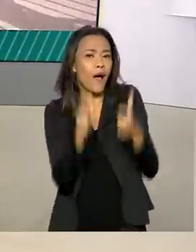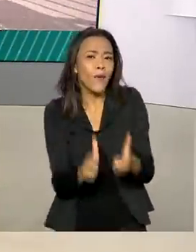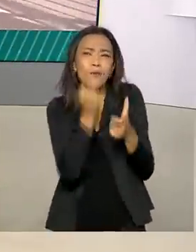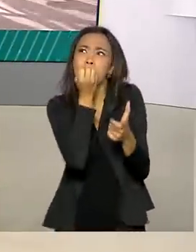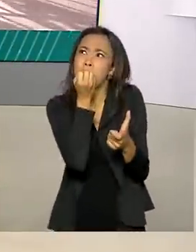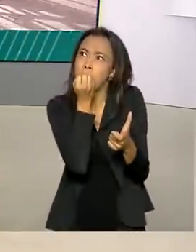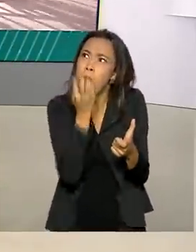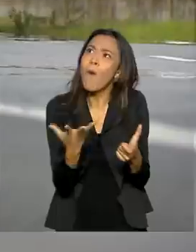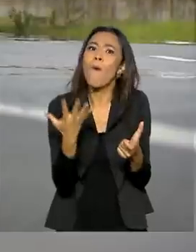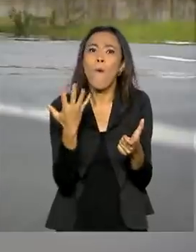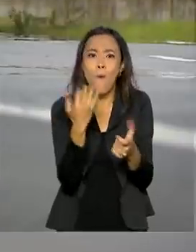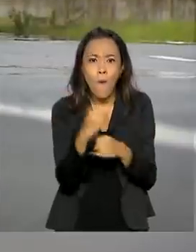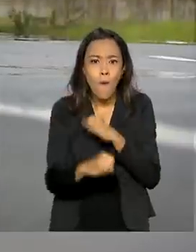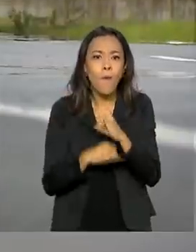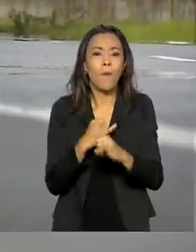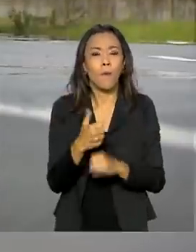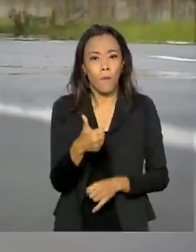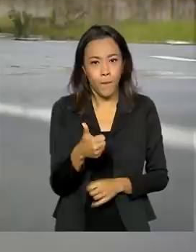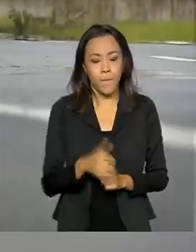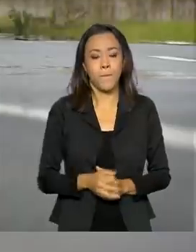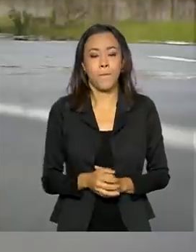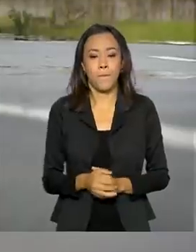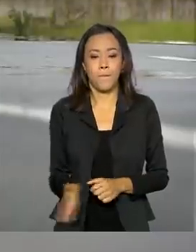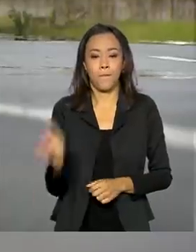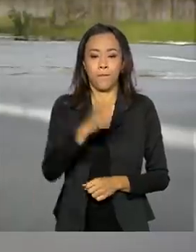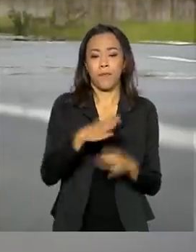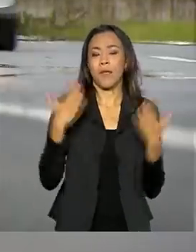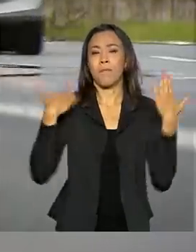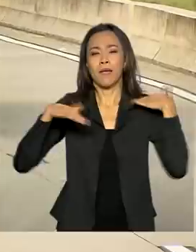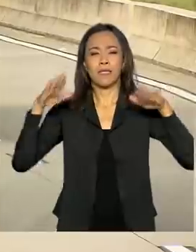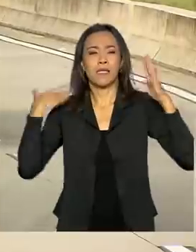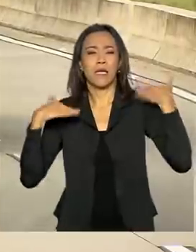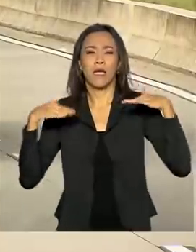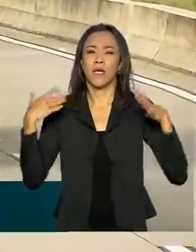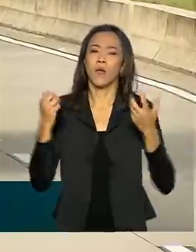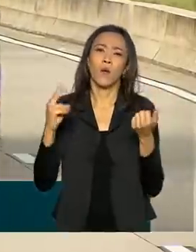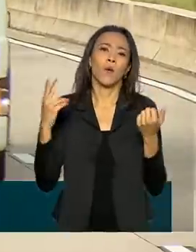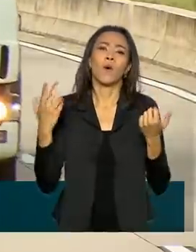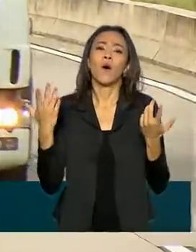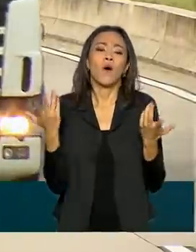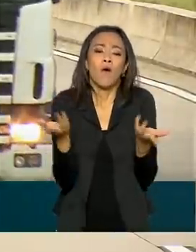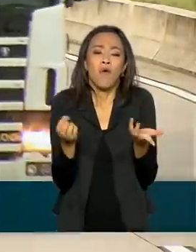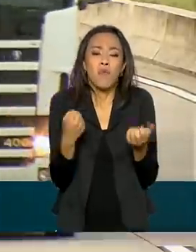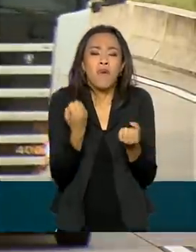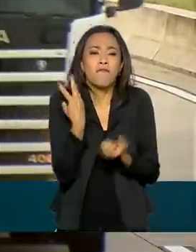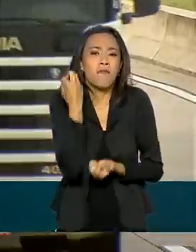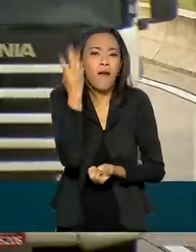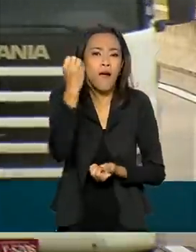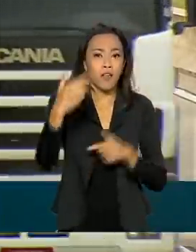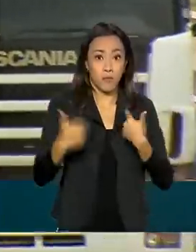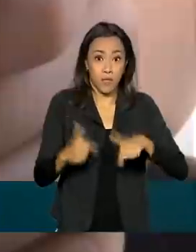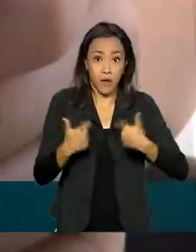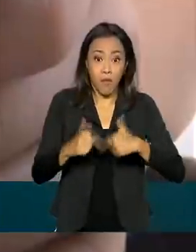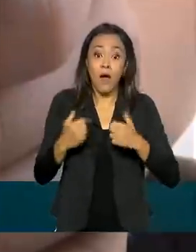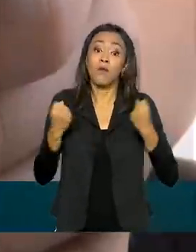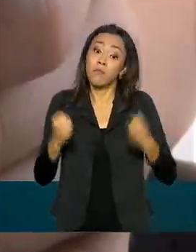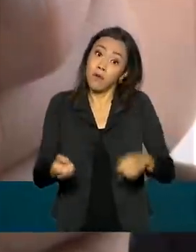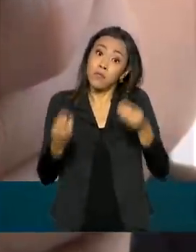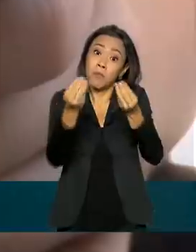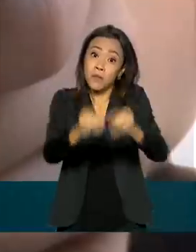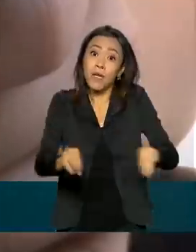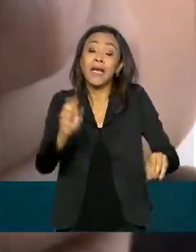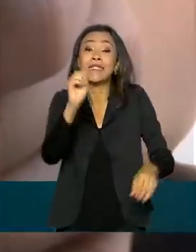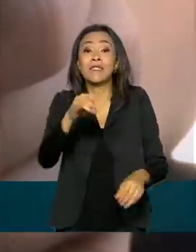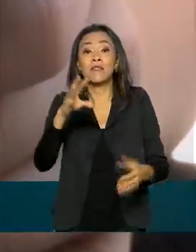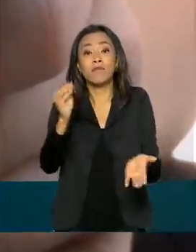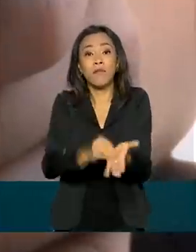conectividade. Um passeio ou uma viagem a trabalho podem ser prejudicados se faltar